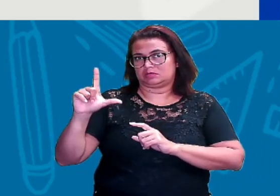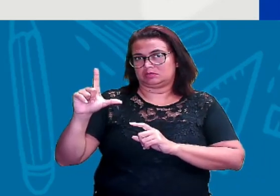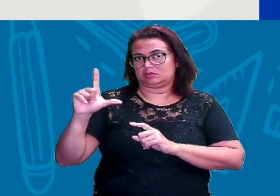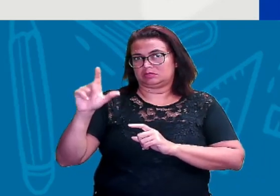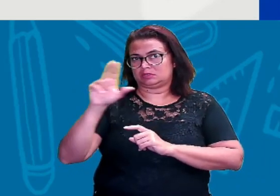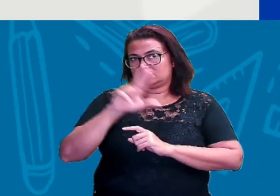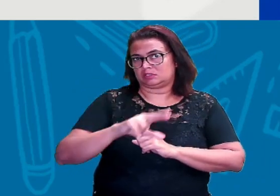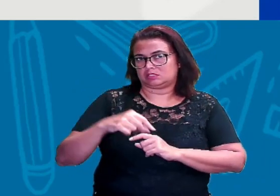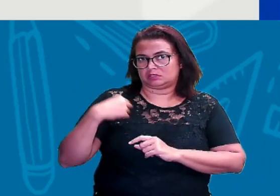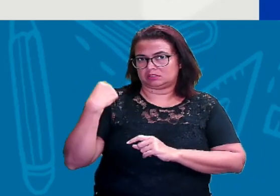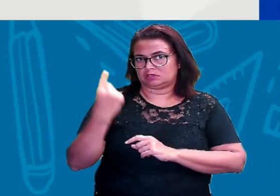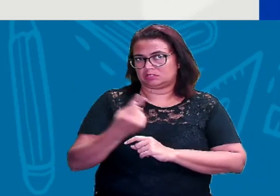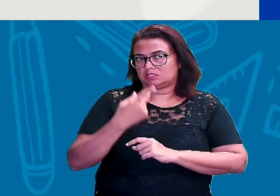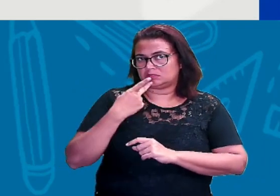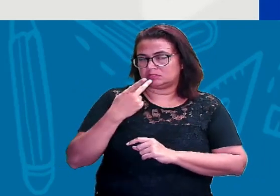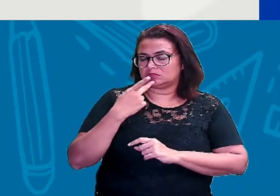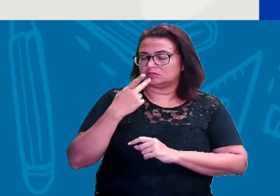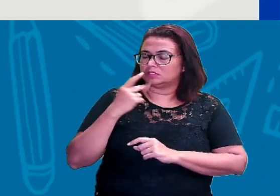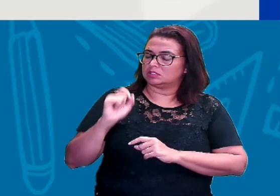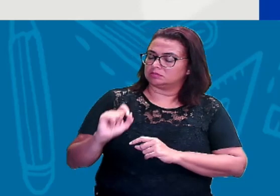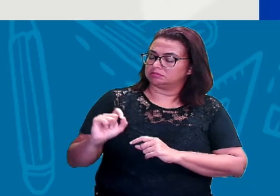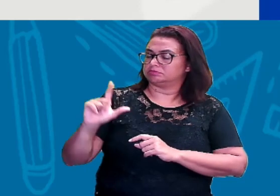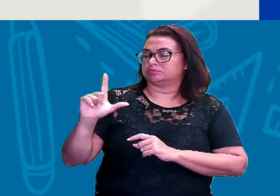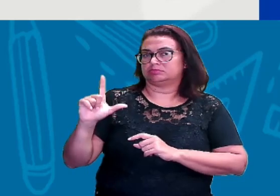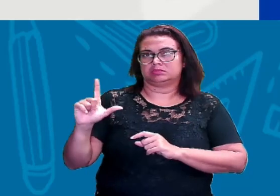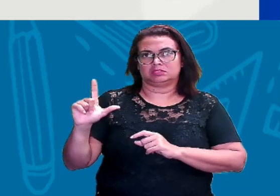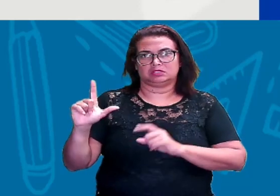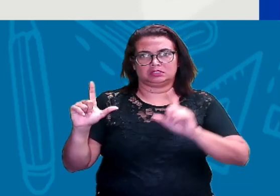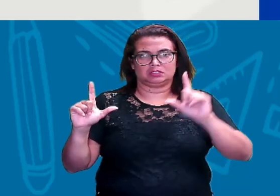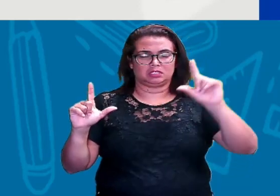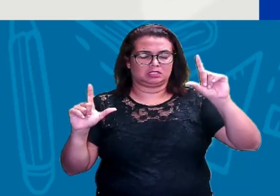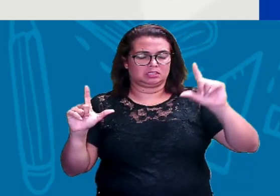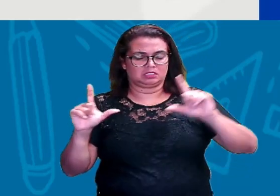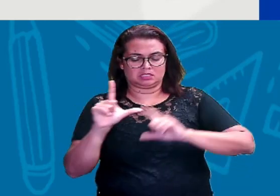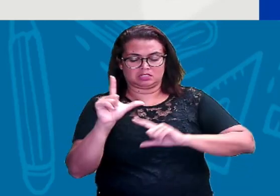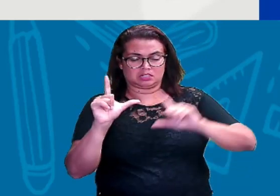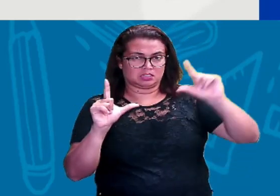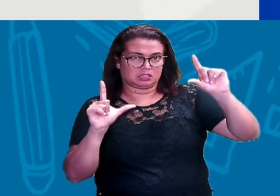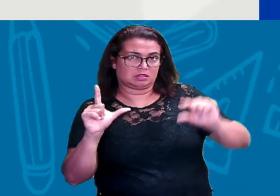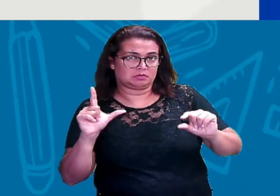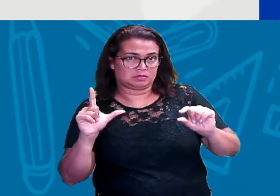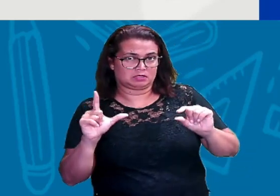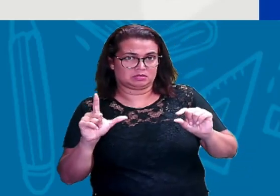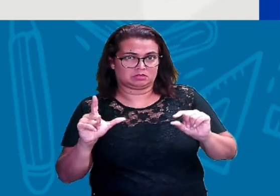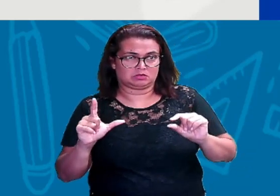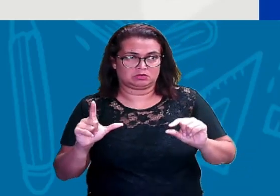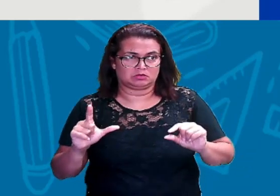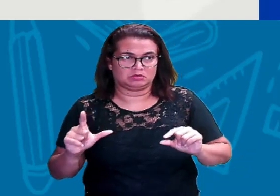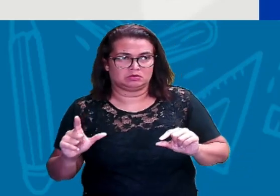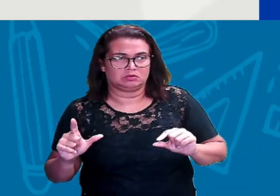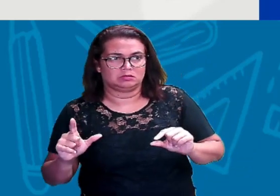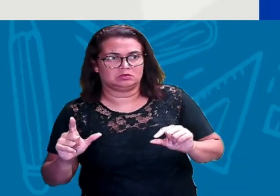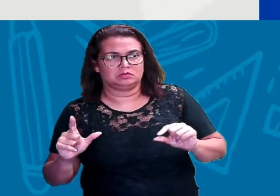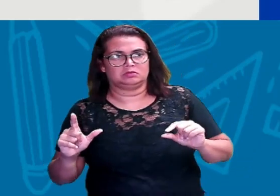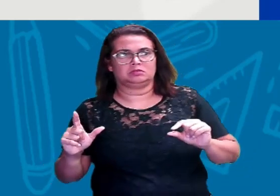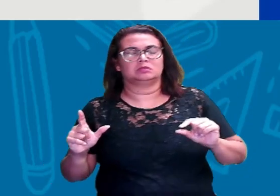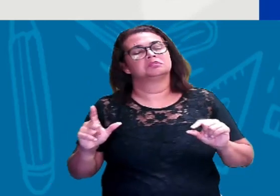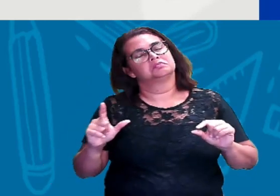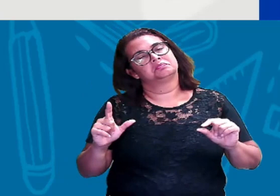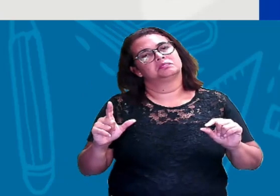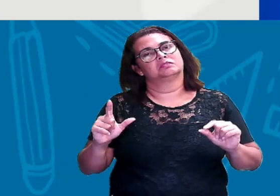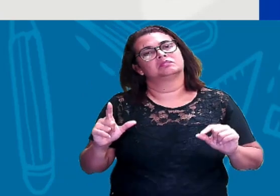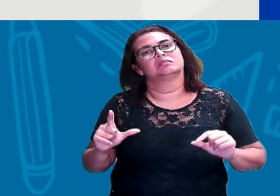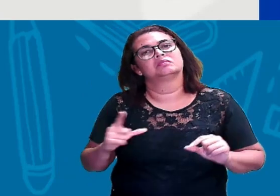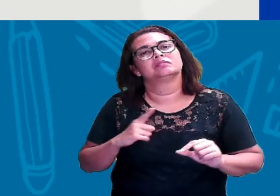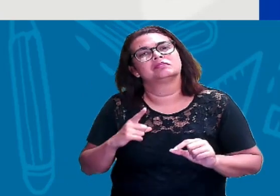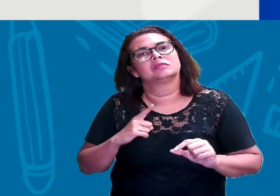gente dá ao alfabeto maiúsculo. E o lowercase são as letras minúsculas, então é o termo que é